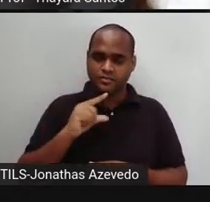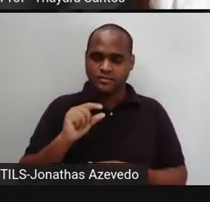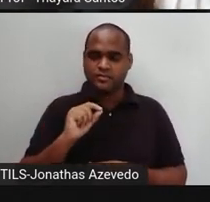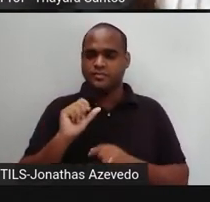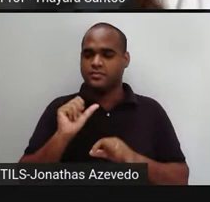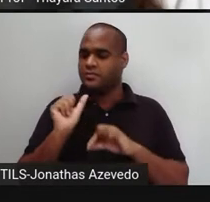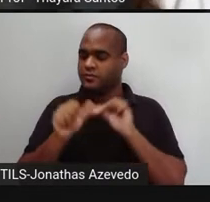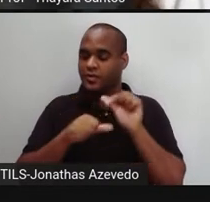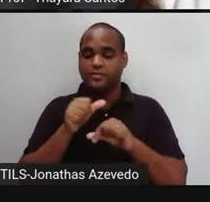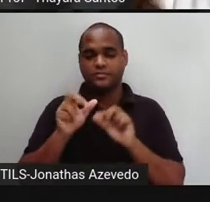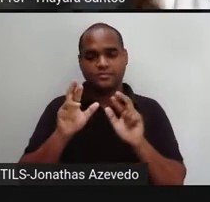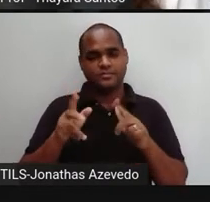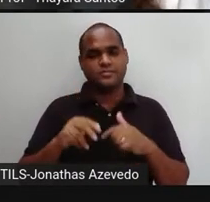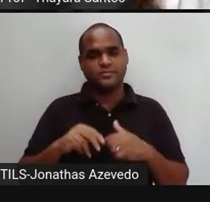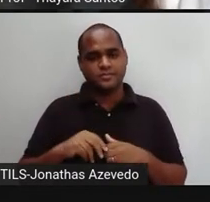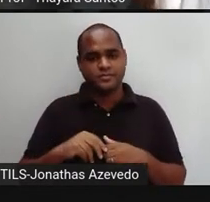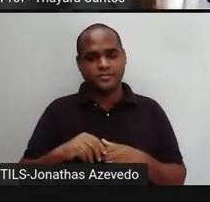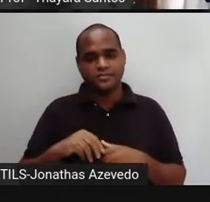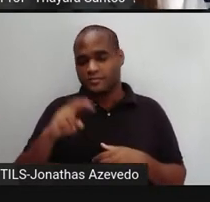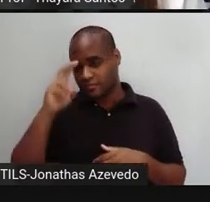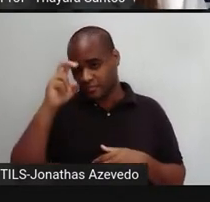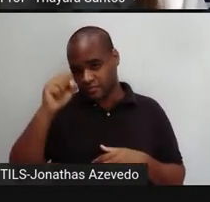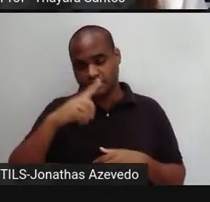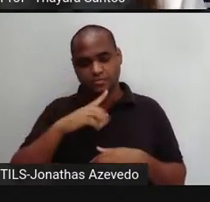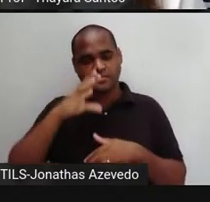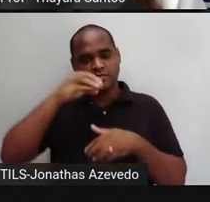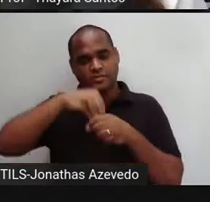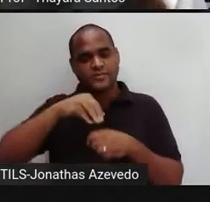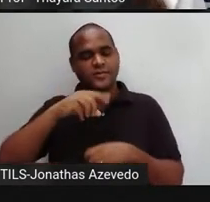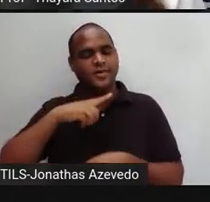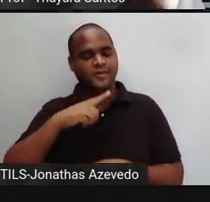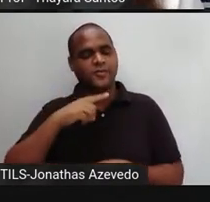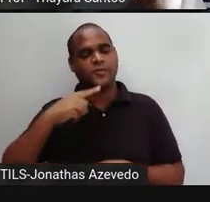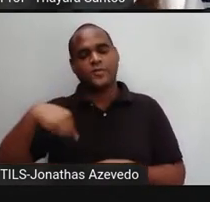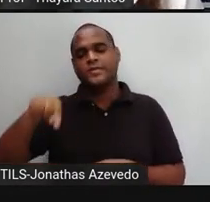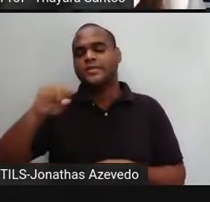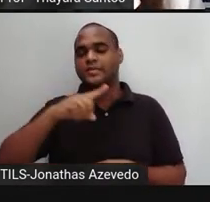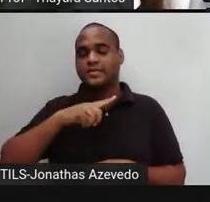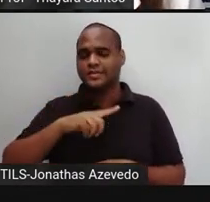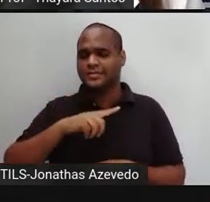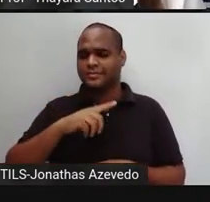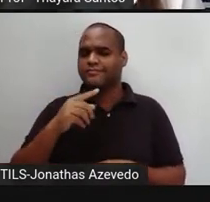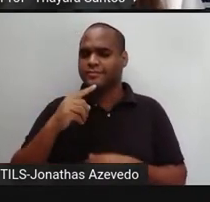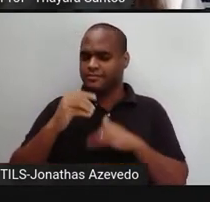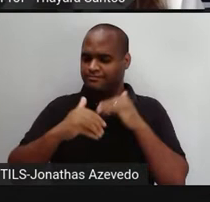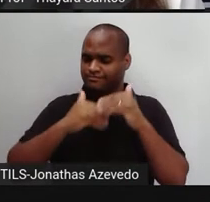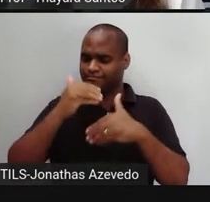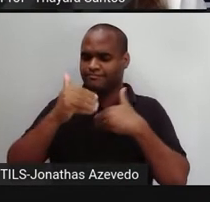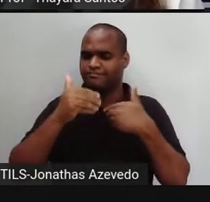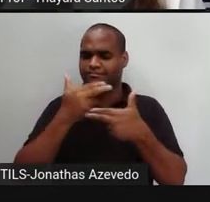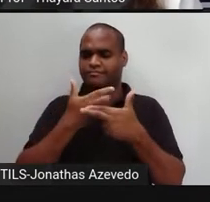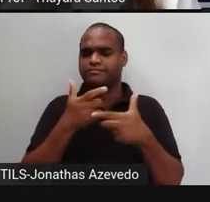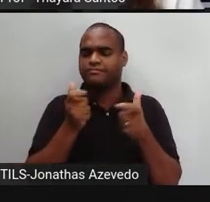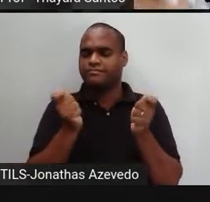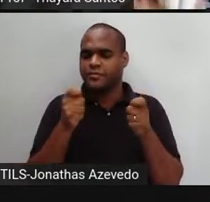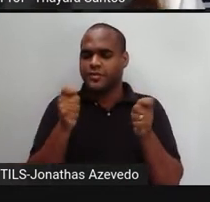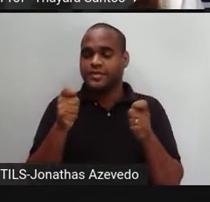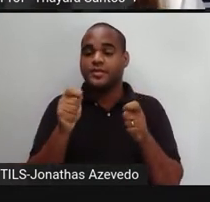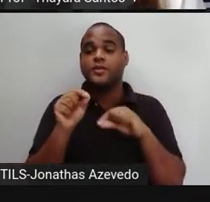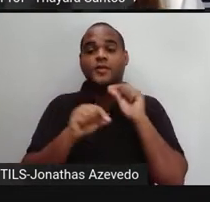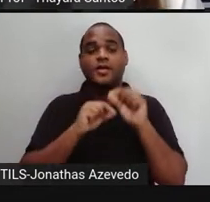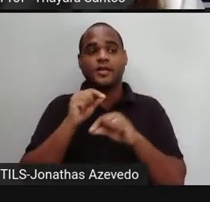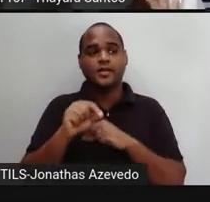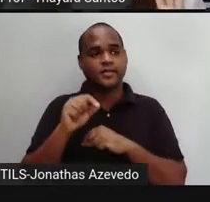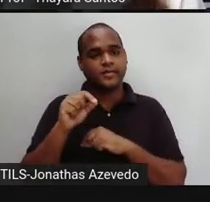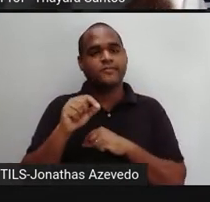inverso, né? A pressão interna da gente, ela aumenta, e isso vai forçar a saída do